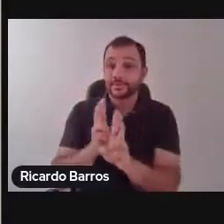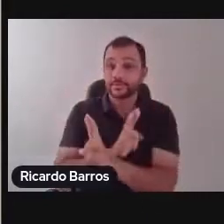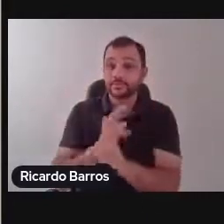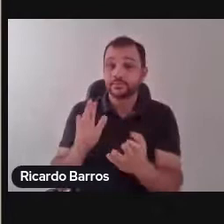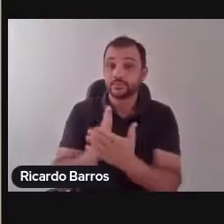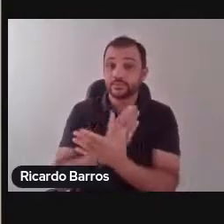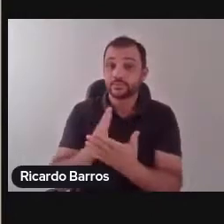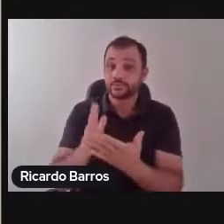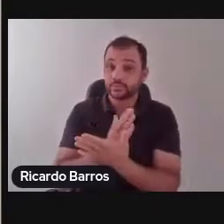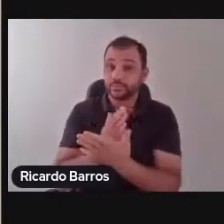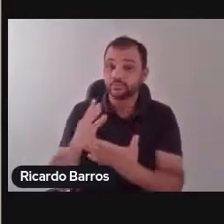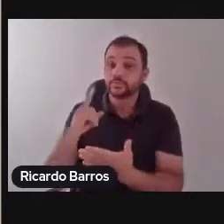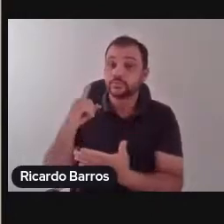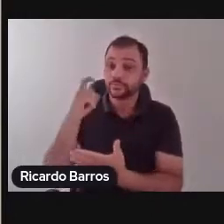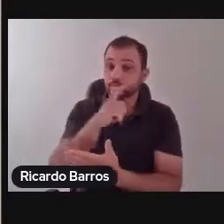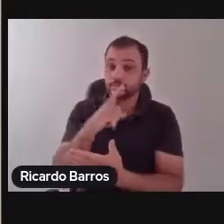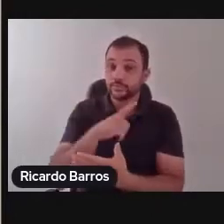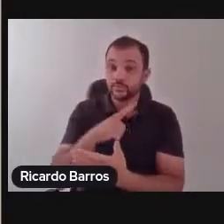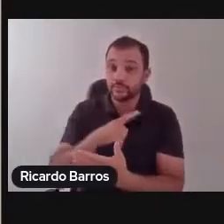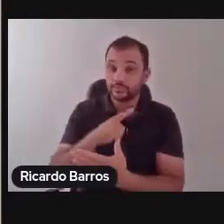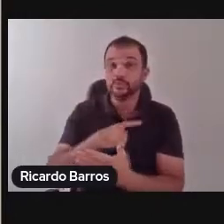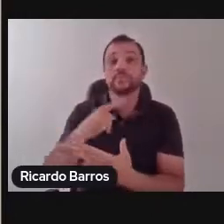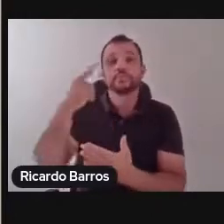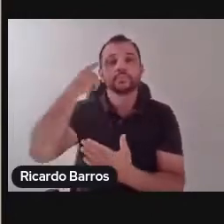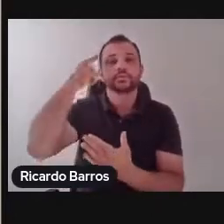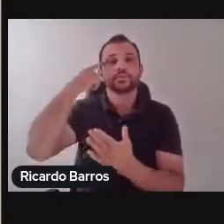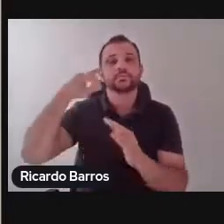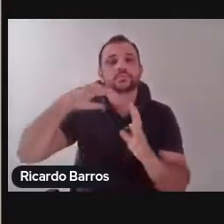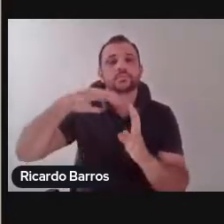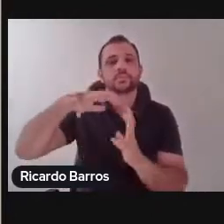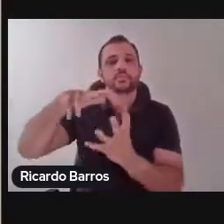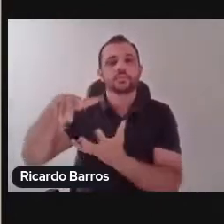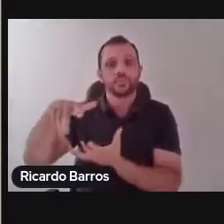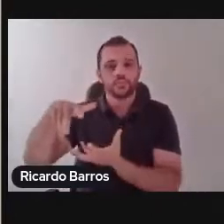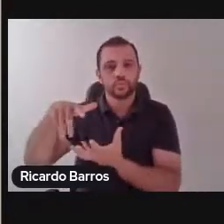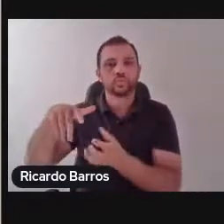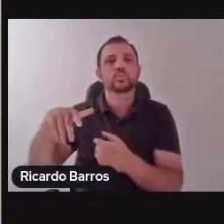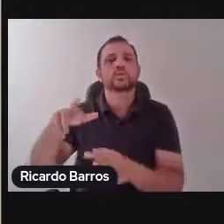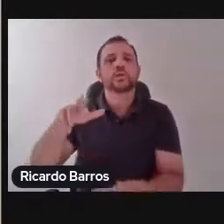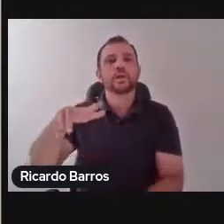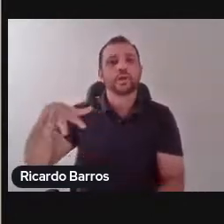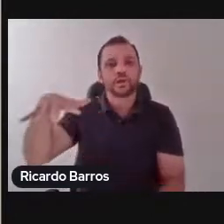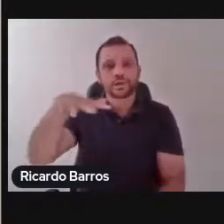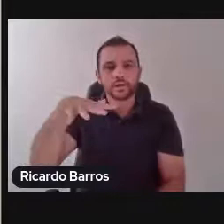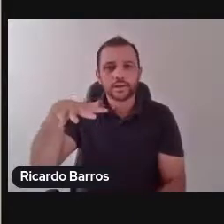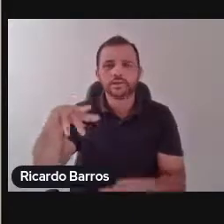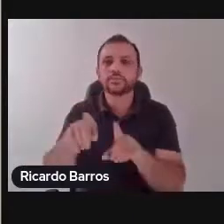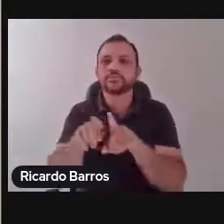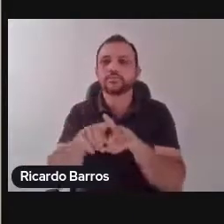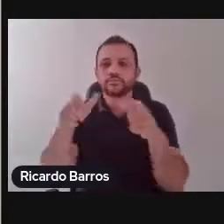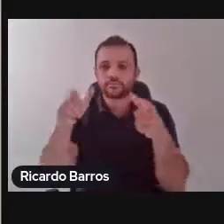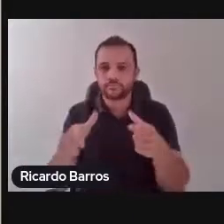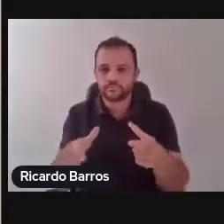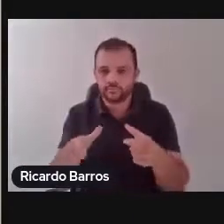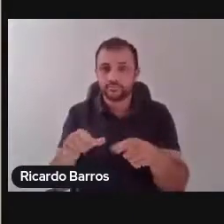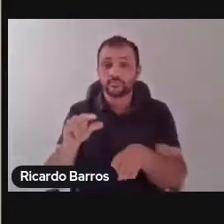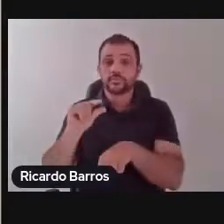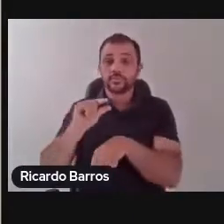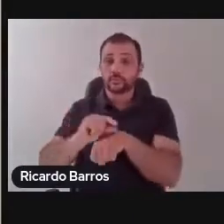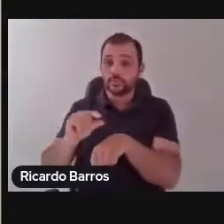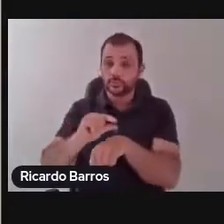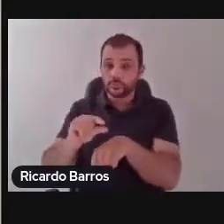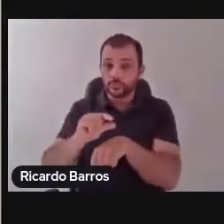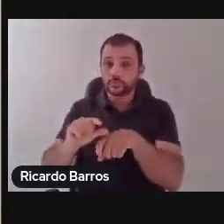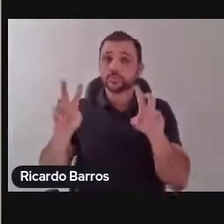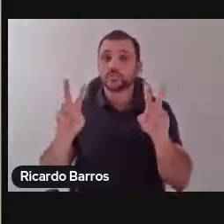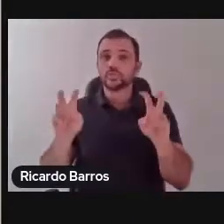tanto no âmbito global, quanto também regional, quanto também local. Então, o curso de curta duração, intitulado Relações